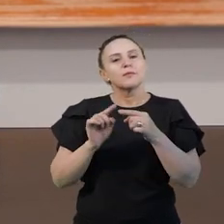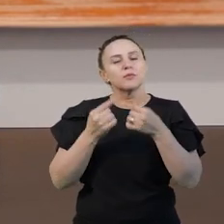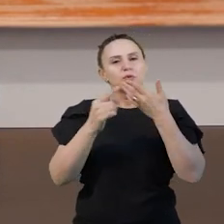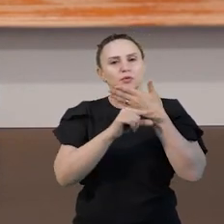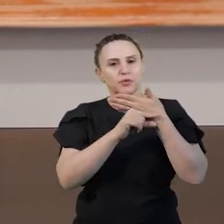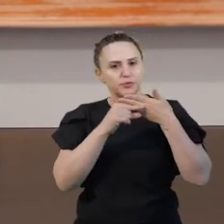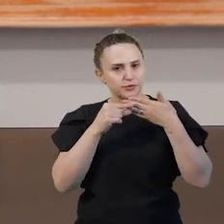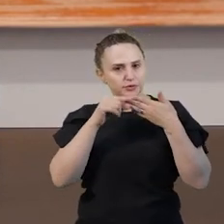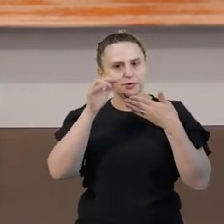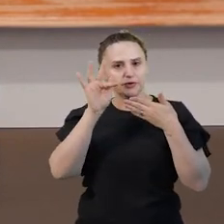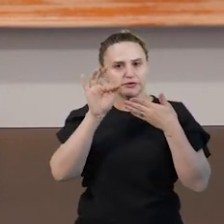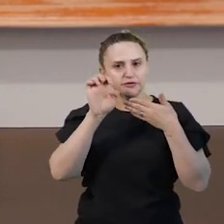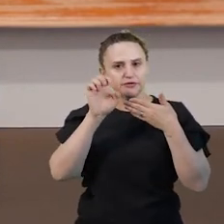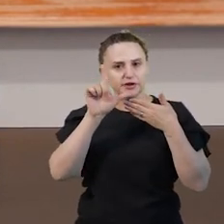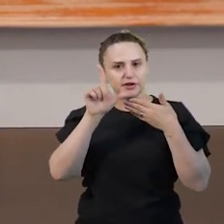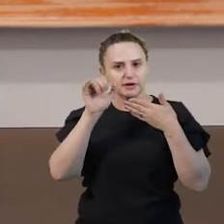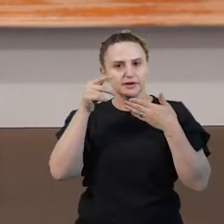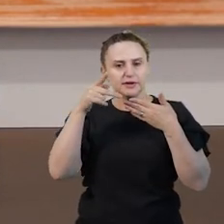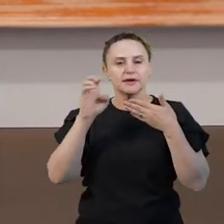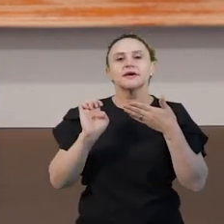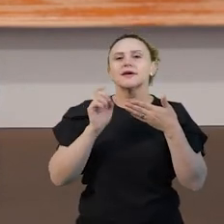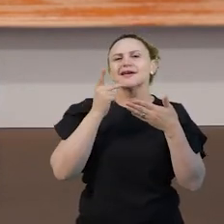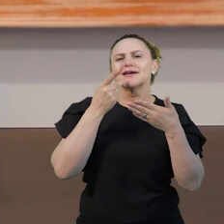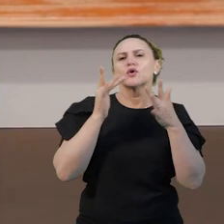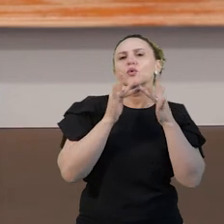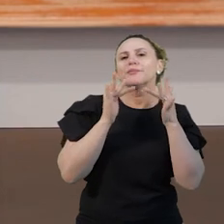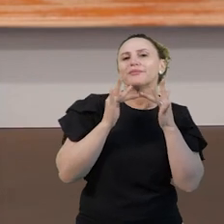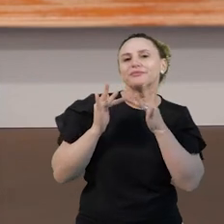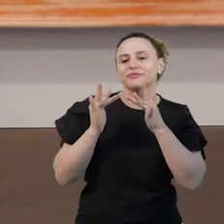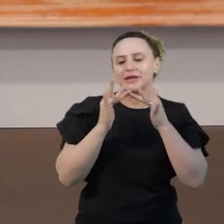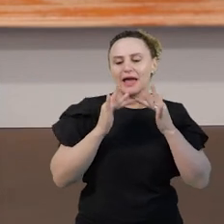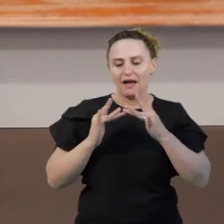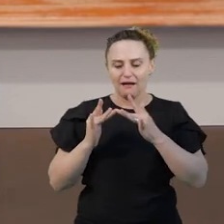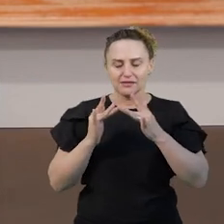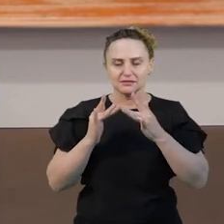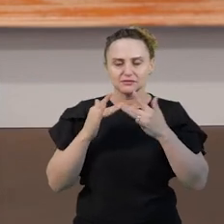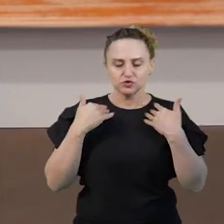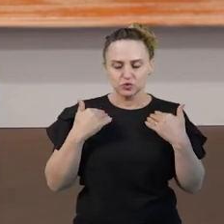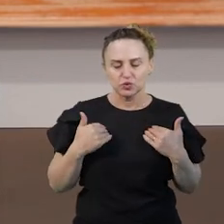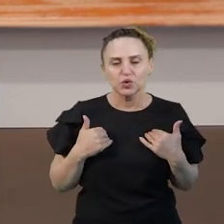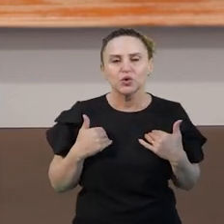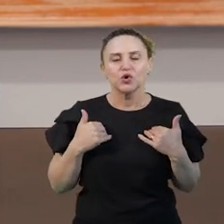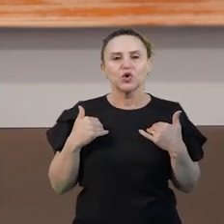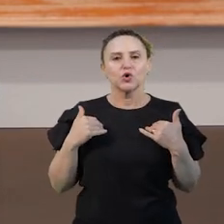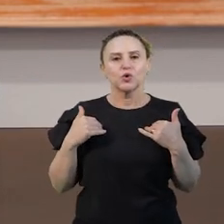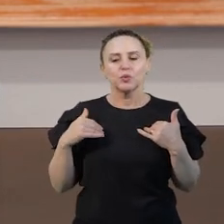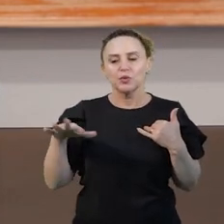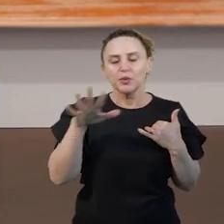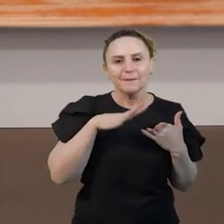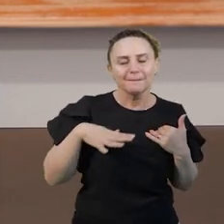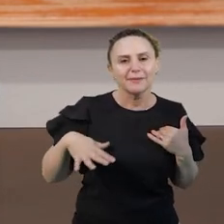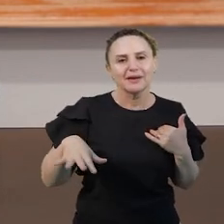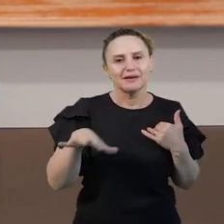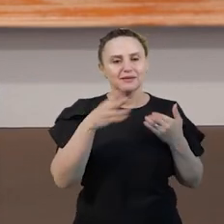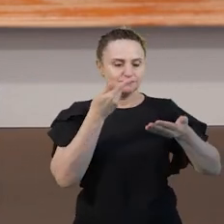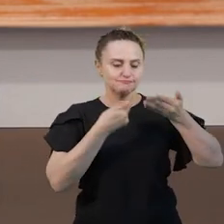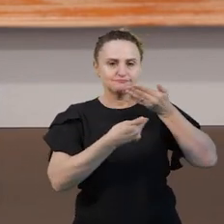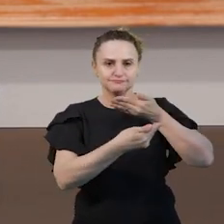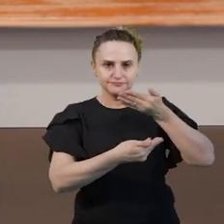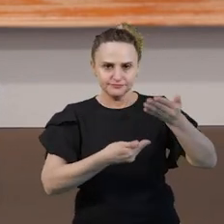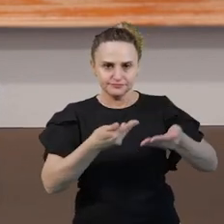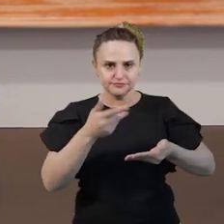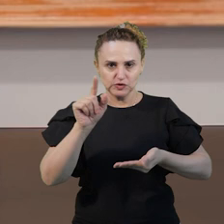através do contato com seu próprio corpo, com as coisas do seu ambiente, bem como através da interação com outras